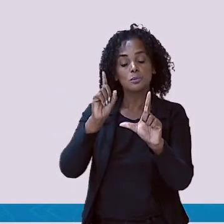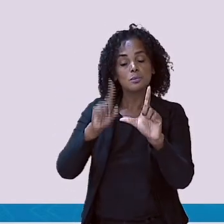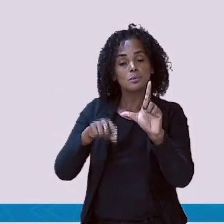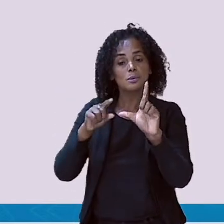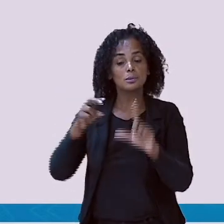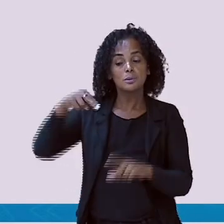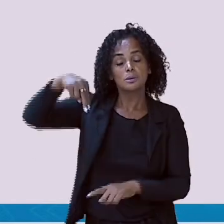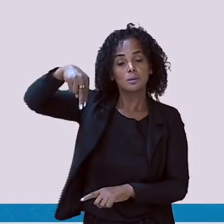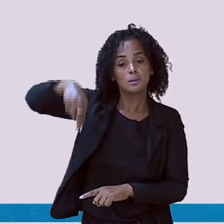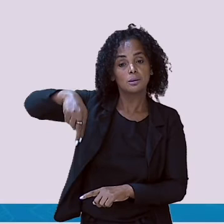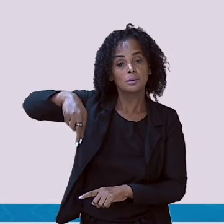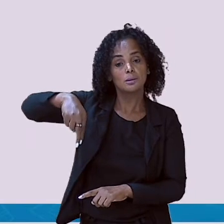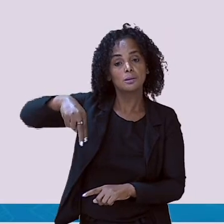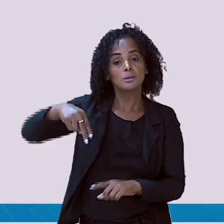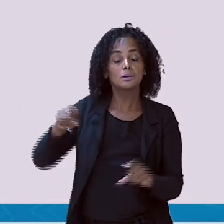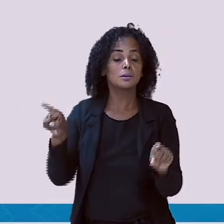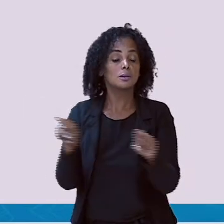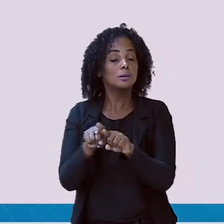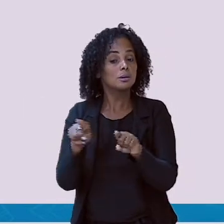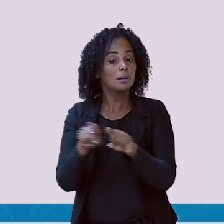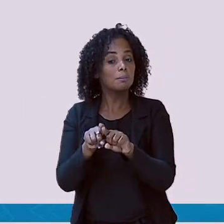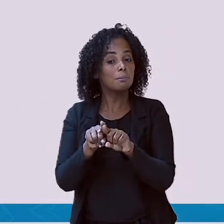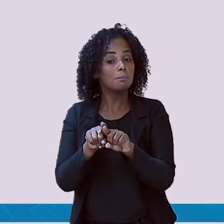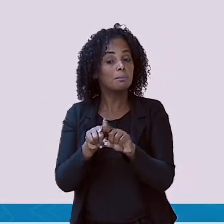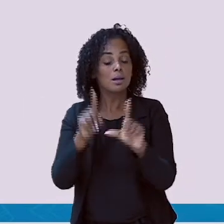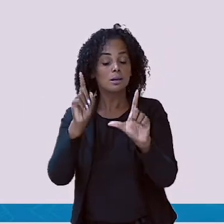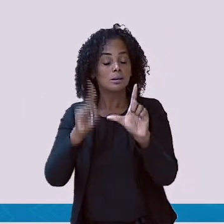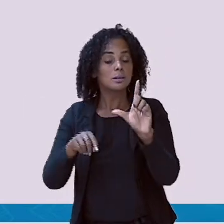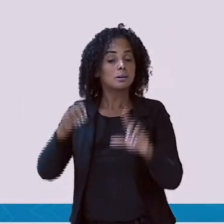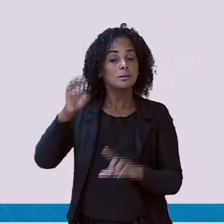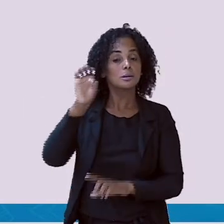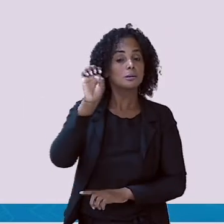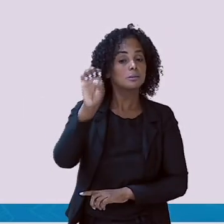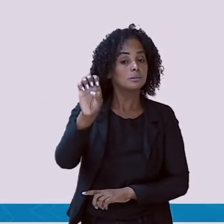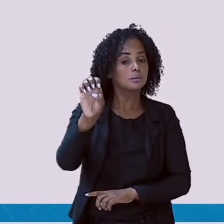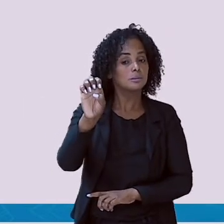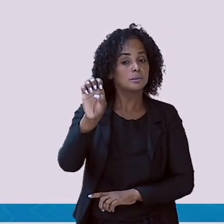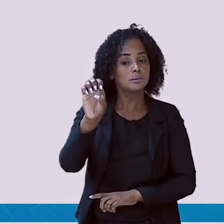Encontramos. Vamos terminar de escrever a palavra telefone?